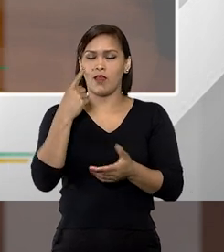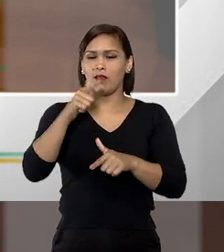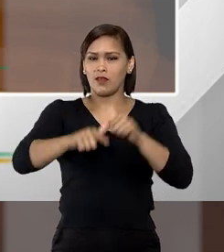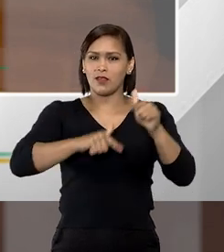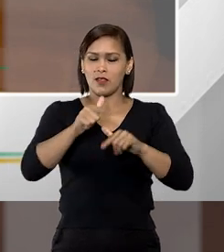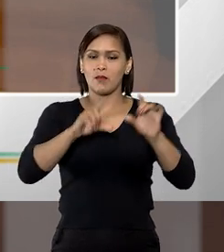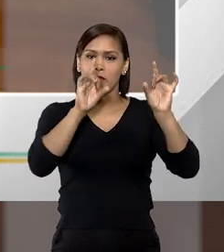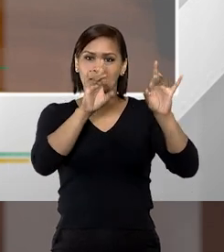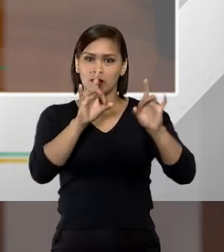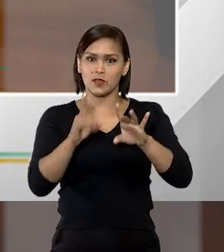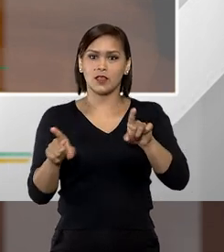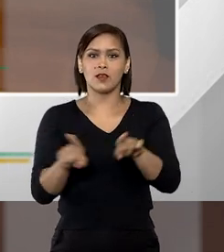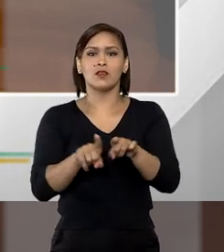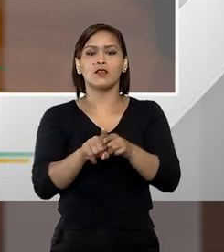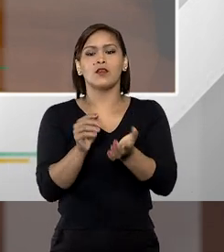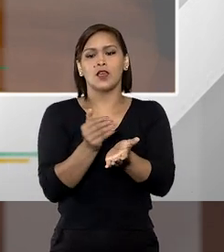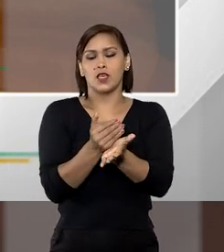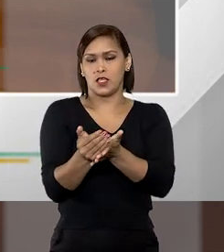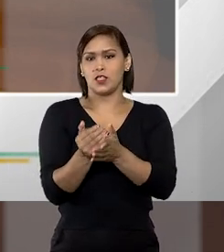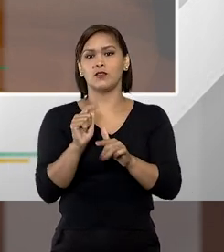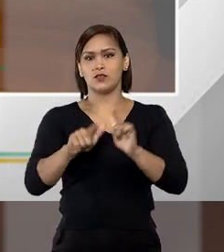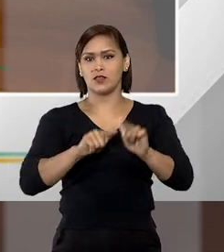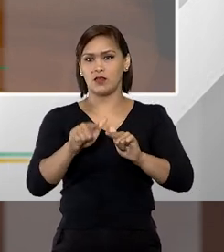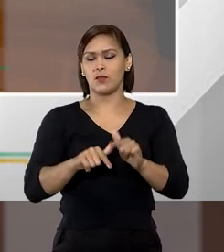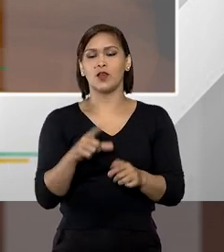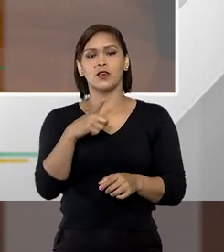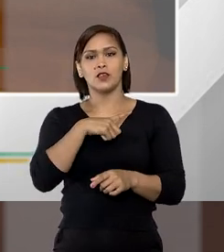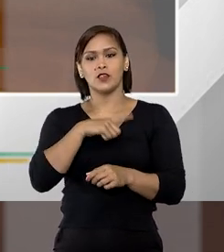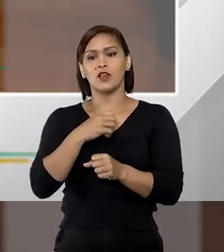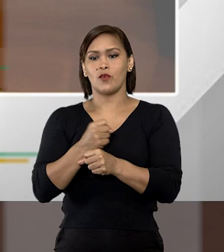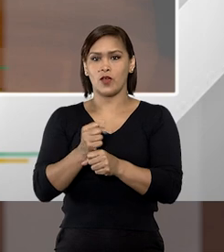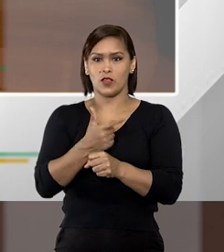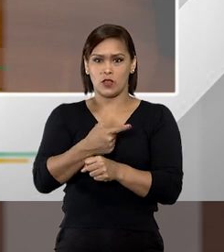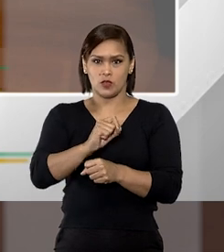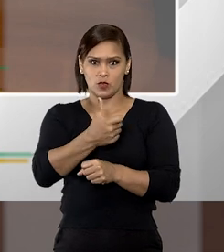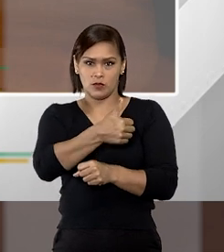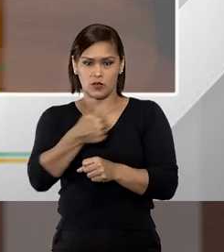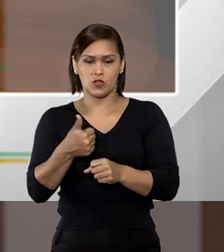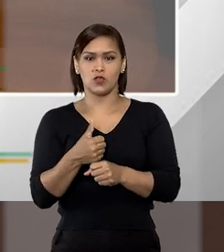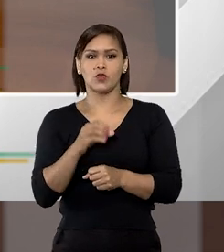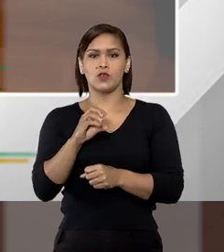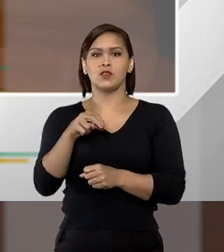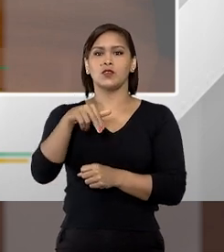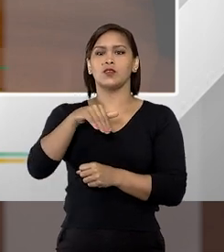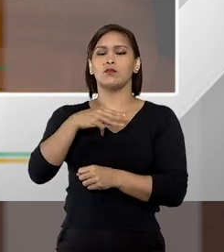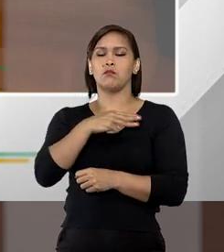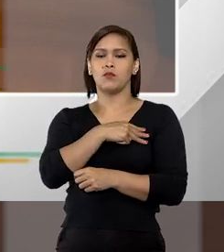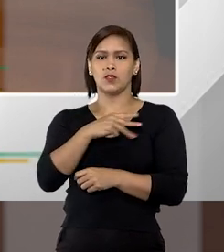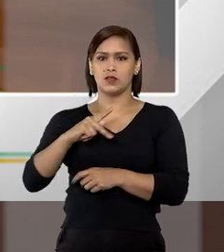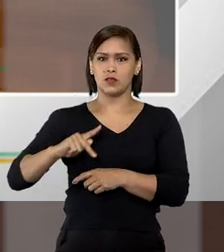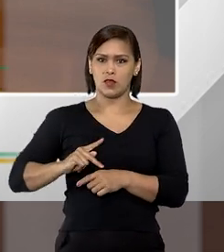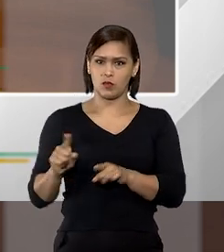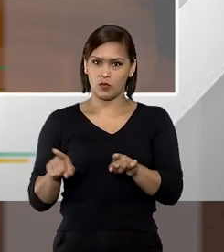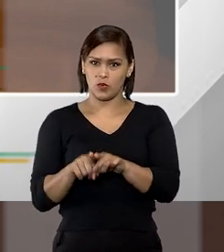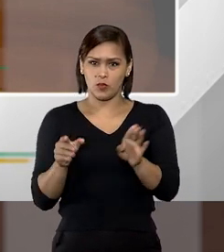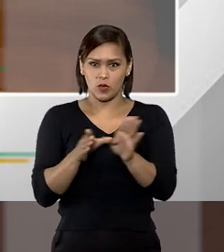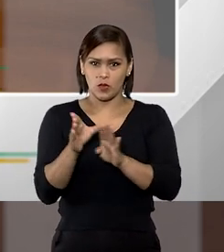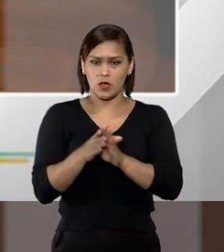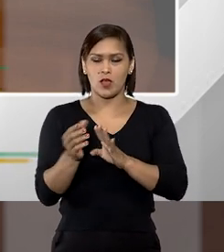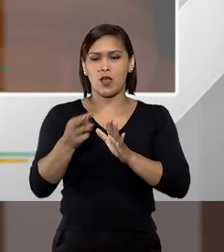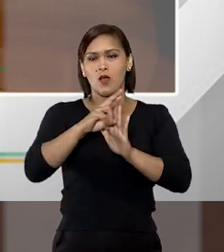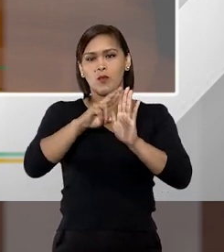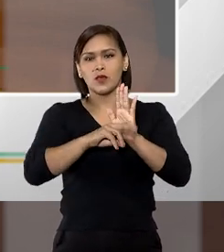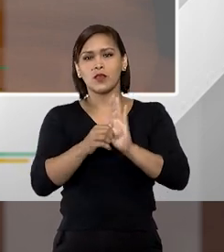especializadas e também de início de carreira e nós tivemos neste ano o Conselho Nacional do Ministério Público com a recomendação de número